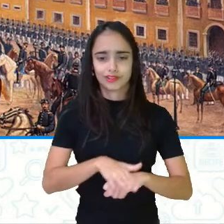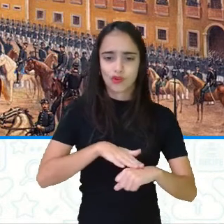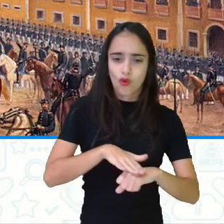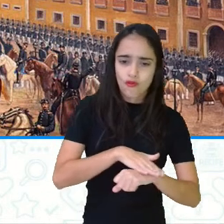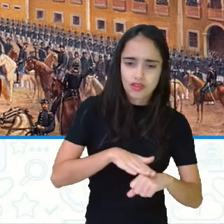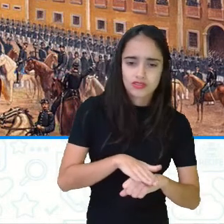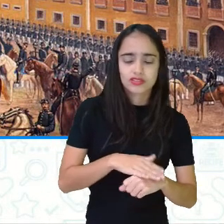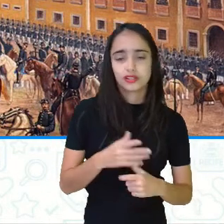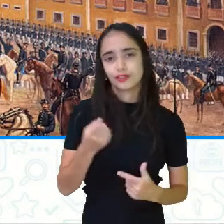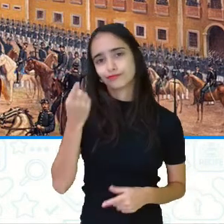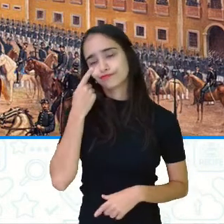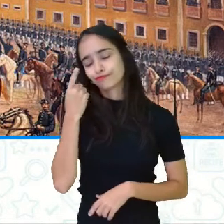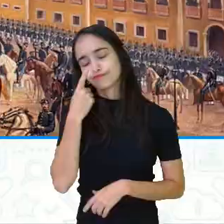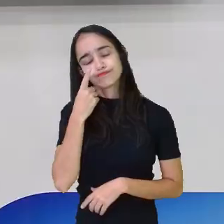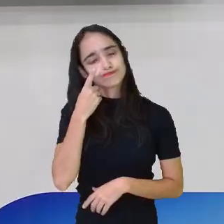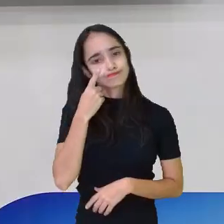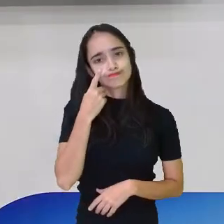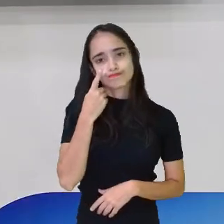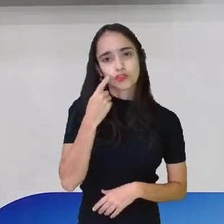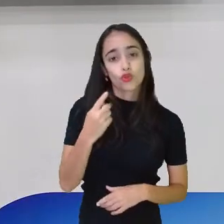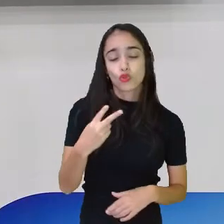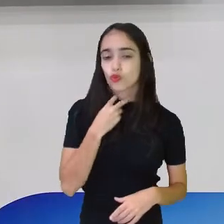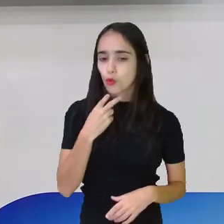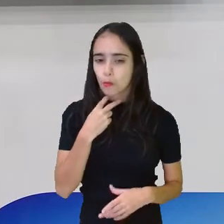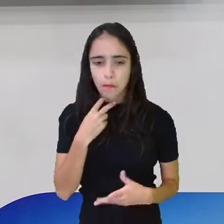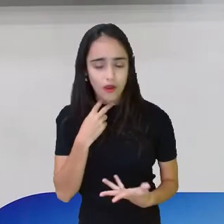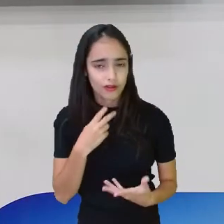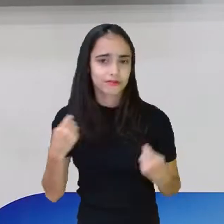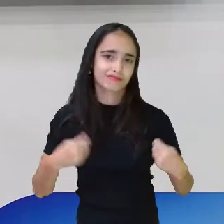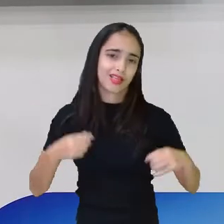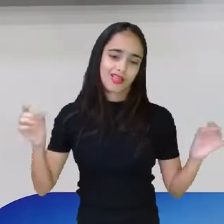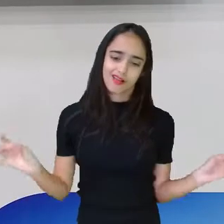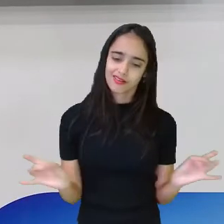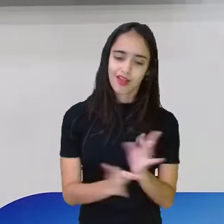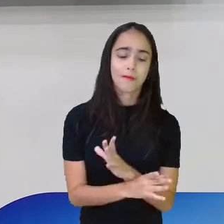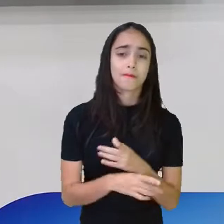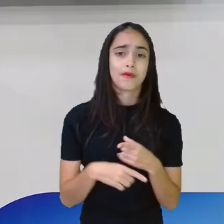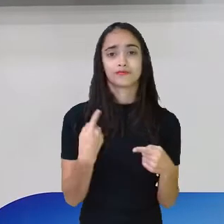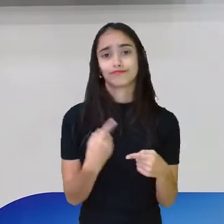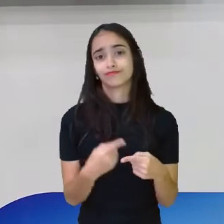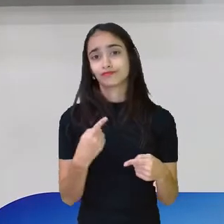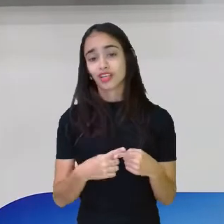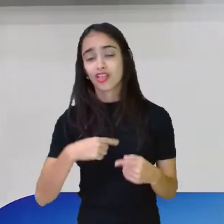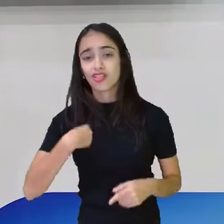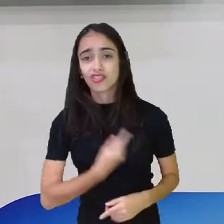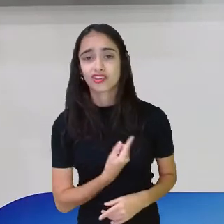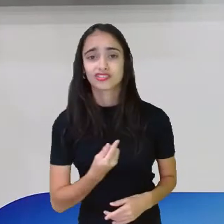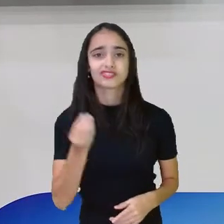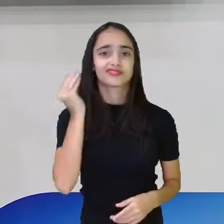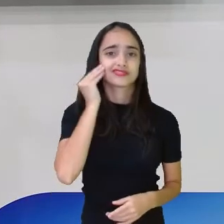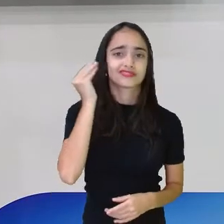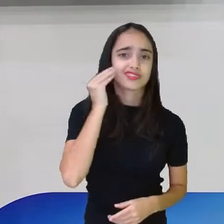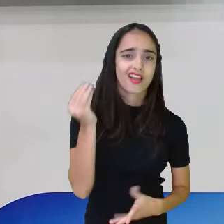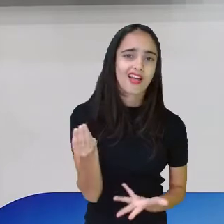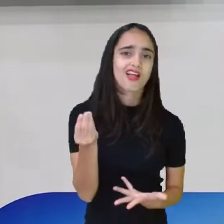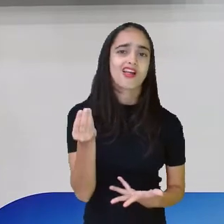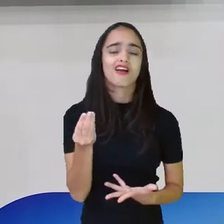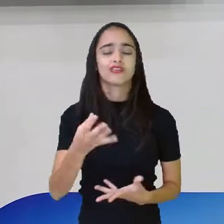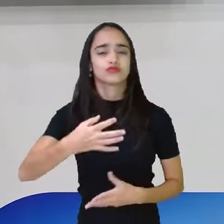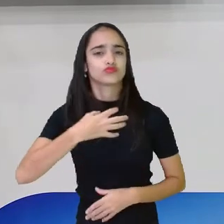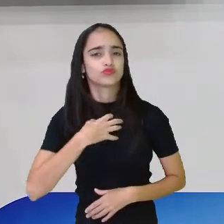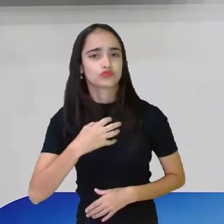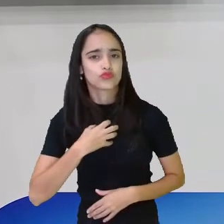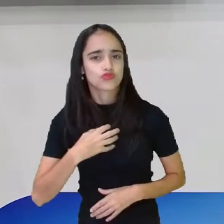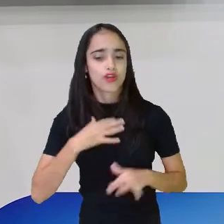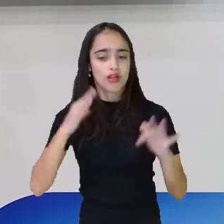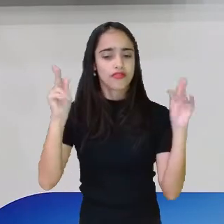que está aqui, a gente vai ter que acabar, não está dando, a gente quer tentar fazer de uma forma pacífica. E foi isso